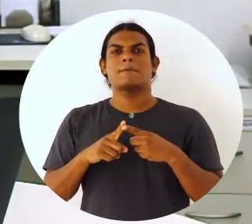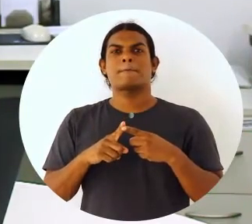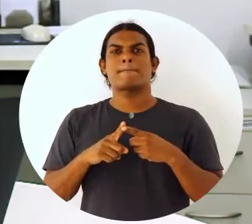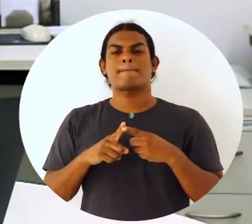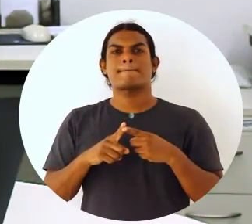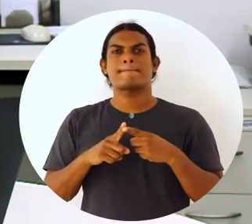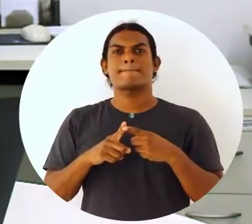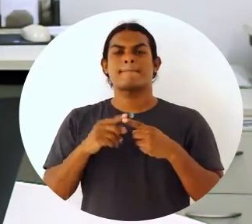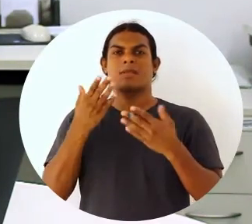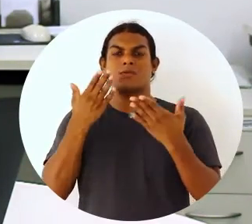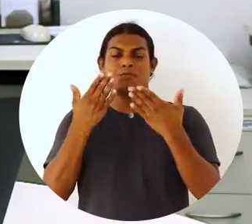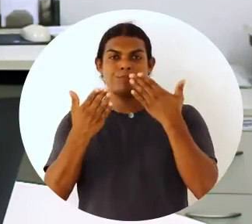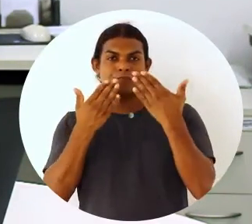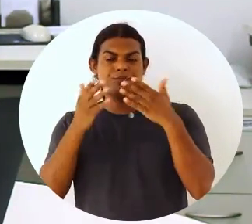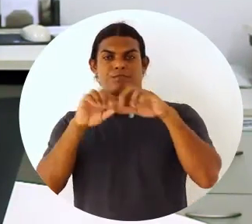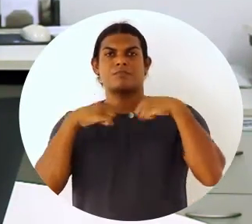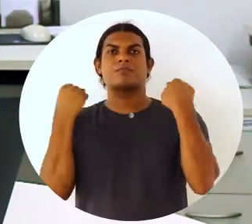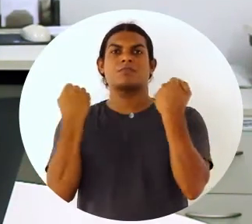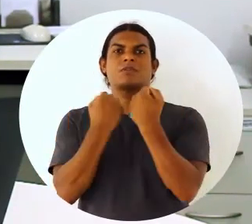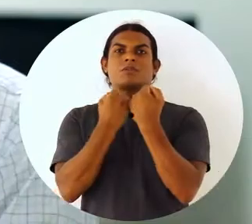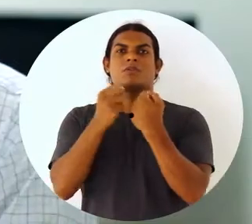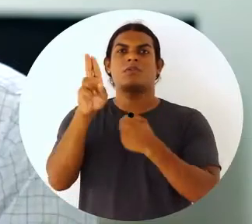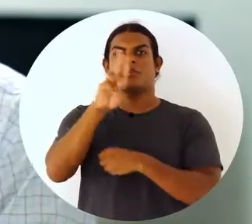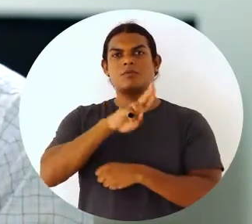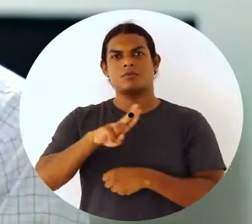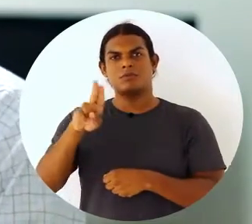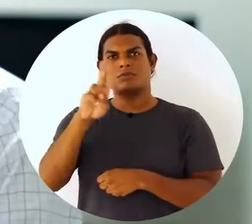psicossocial e interação social pudessem ser utilizados.